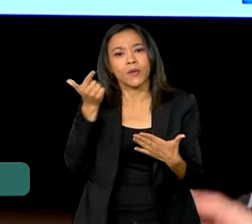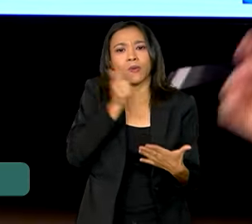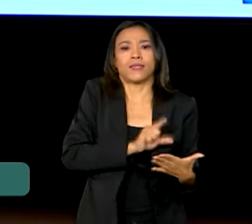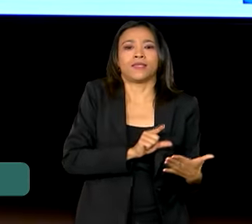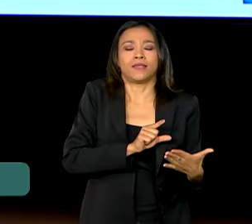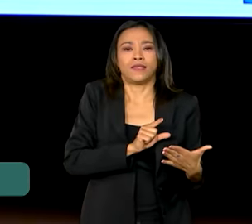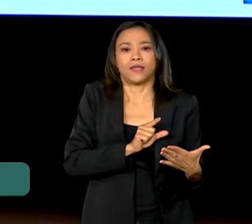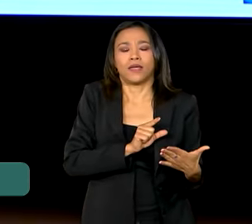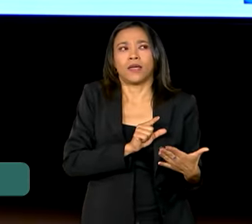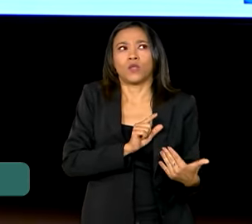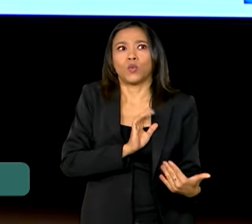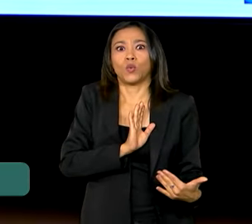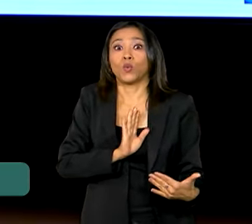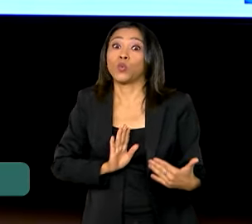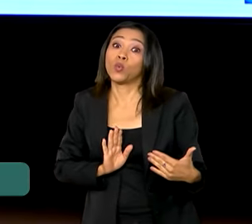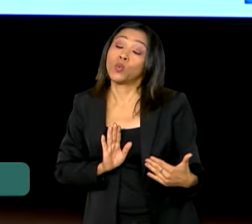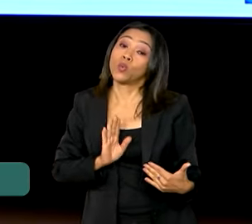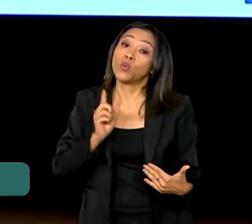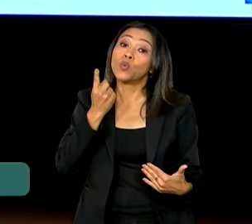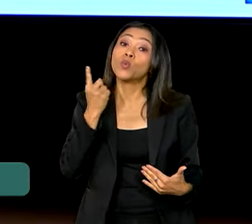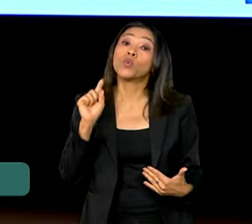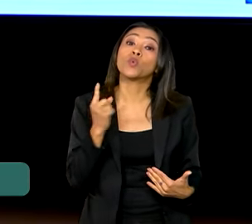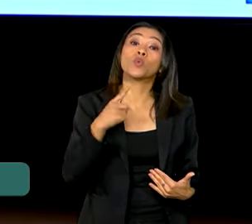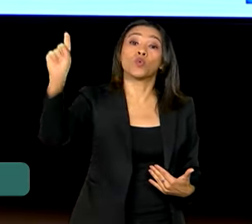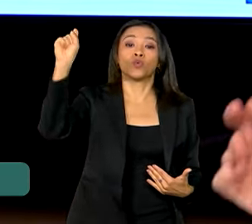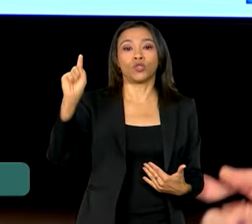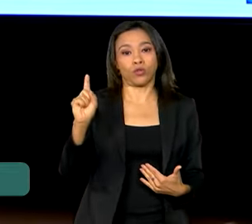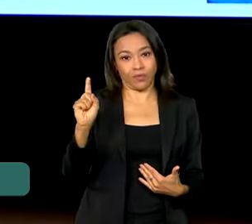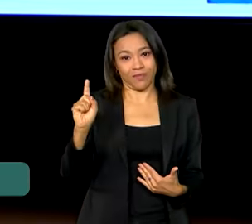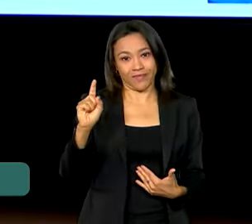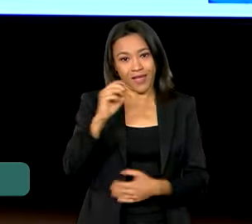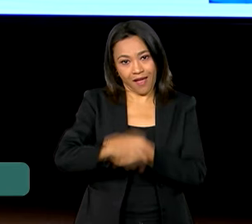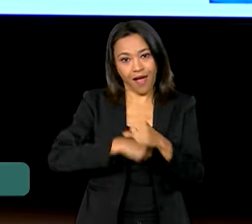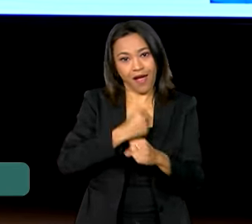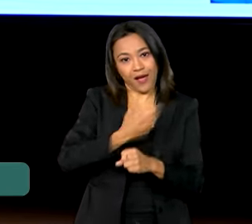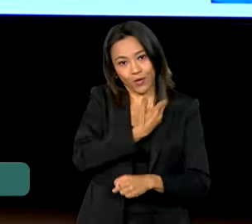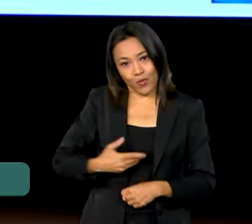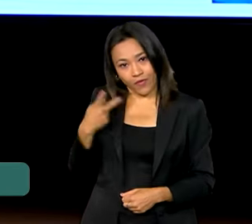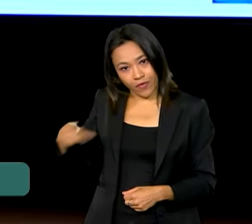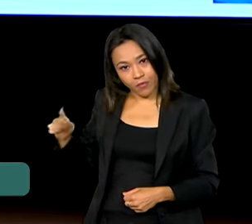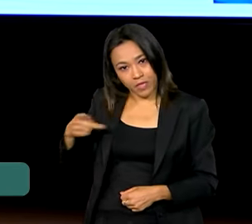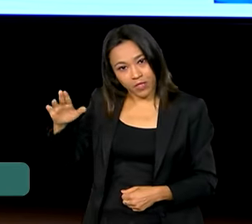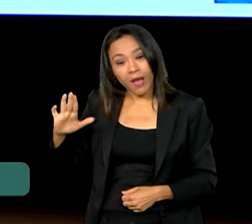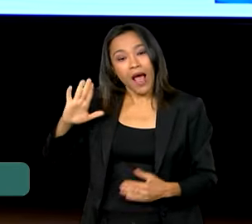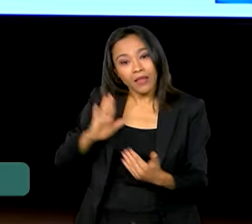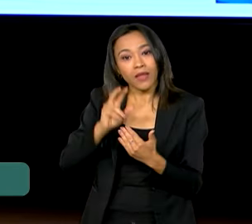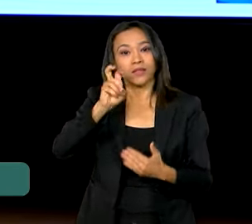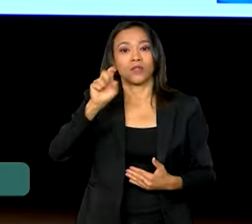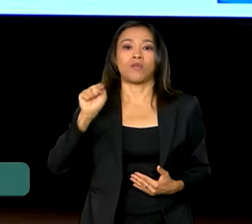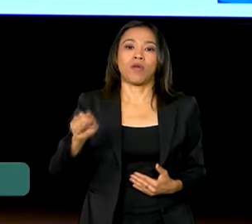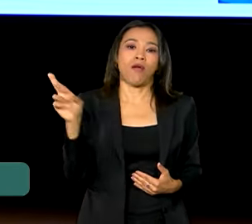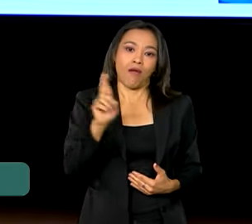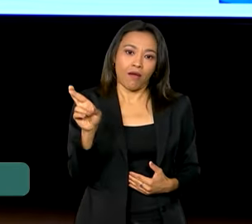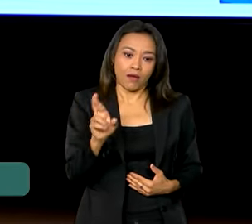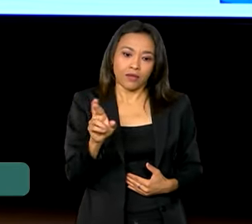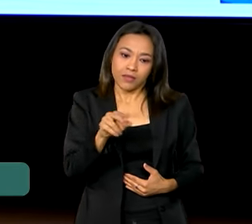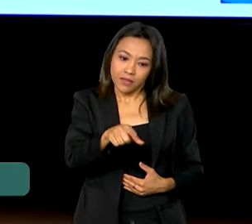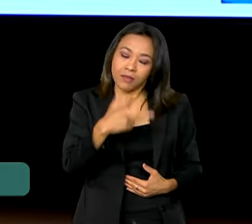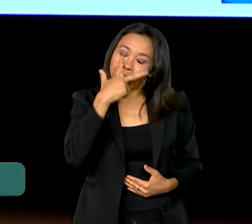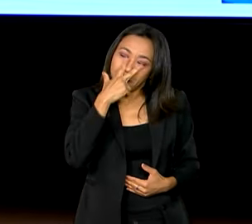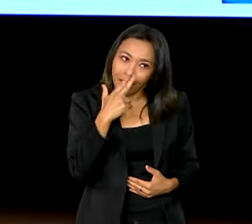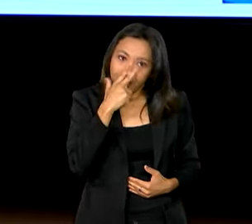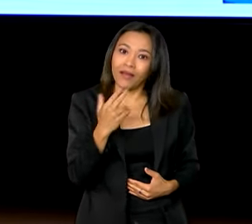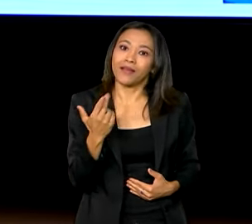no último ano do seu governo a cifra de 5 mil reais. Um dos caminhos oferecidos parece bastante